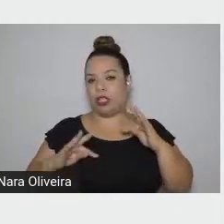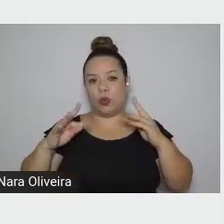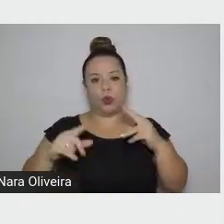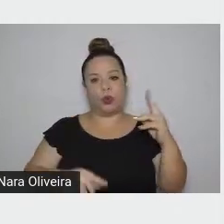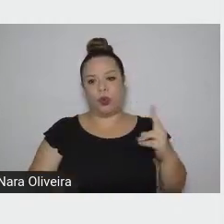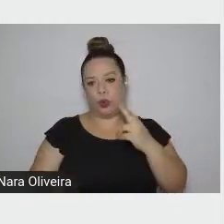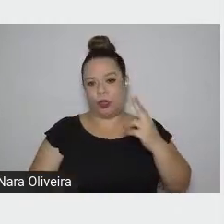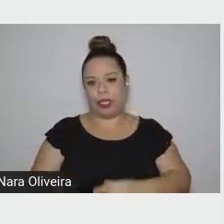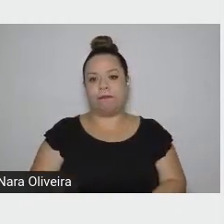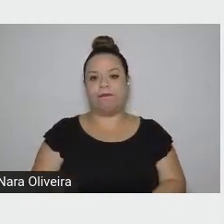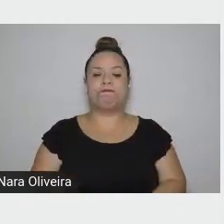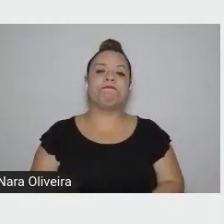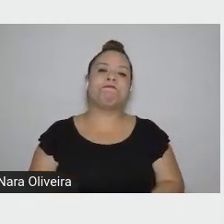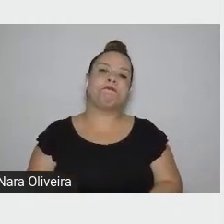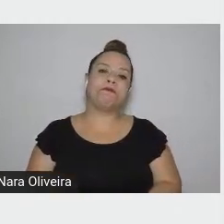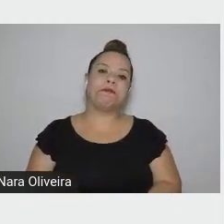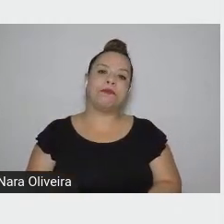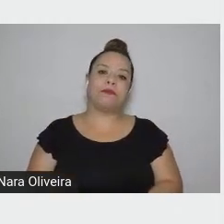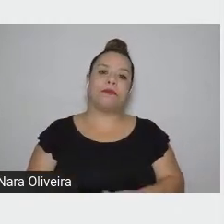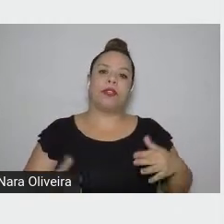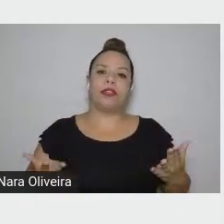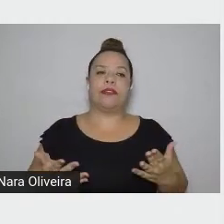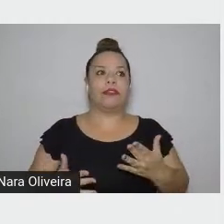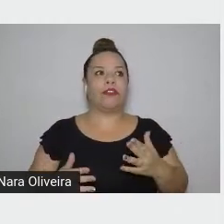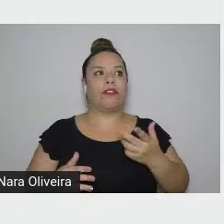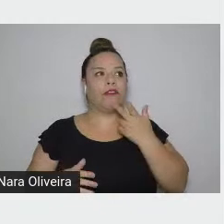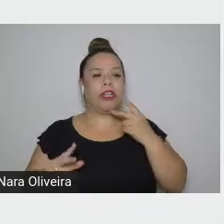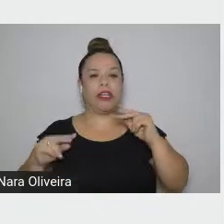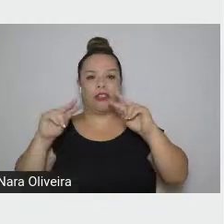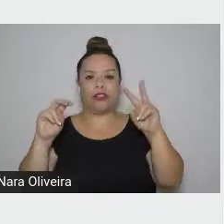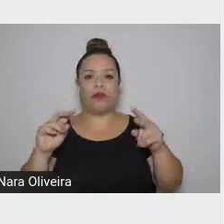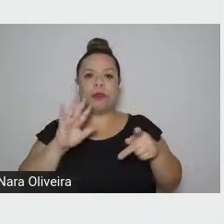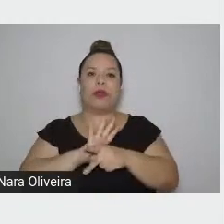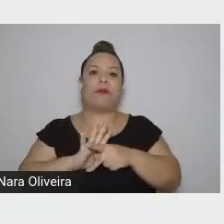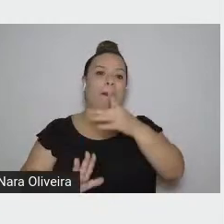A questão de narrador, autor e leitor.